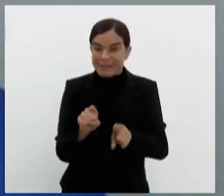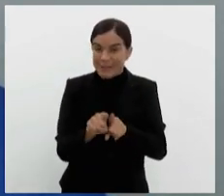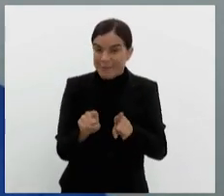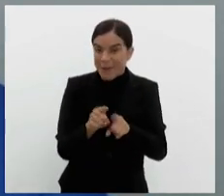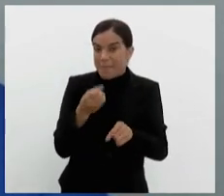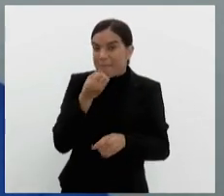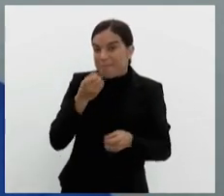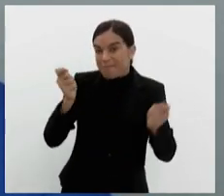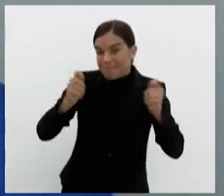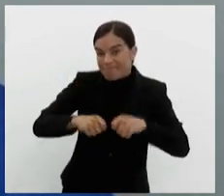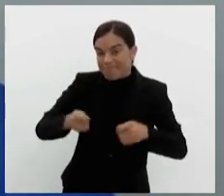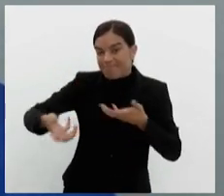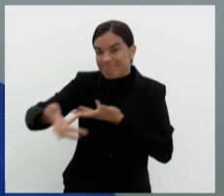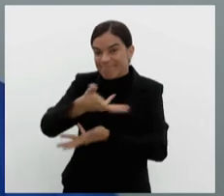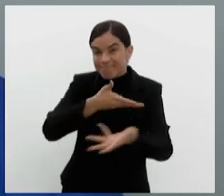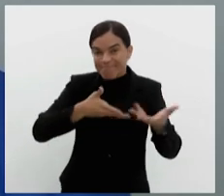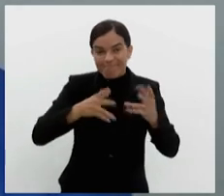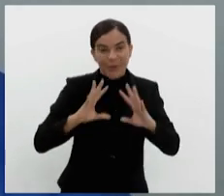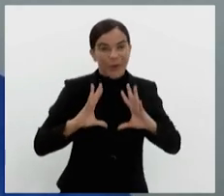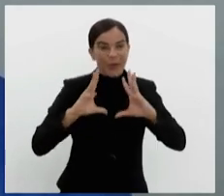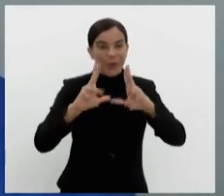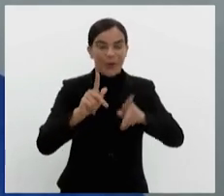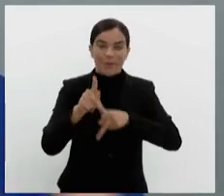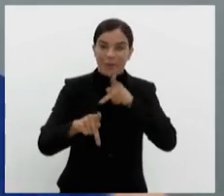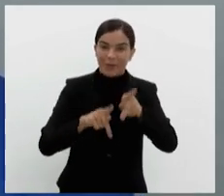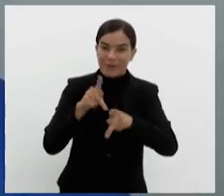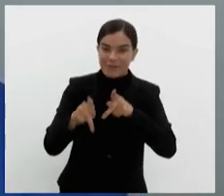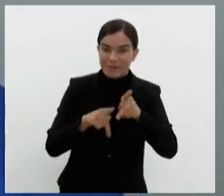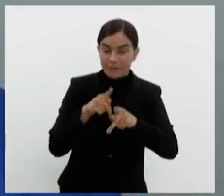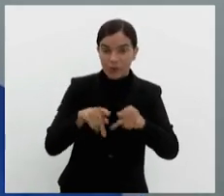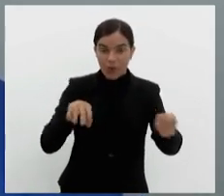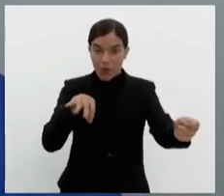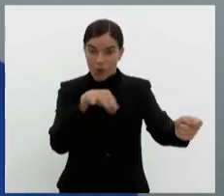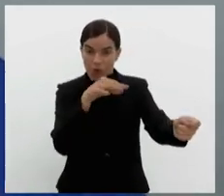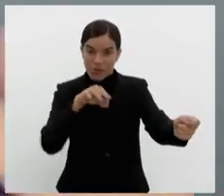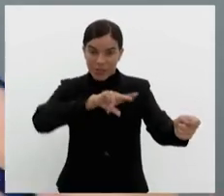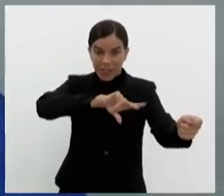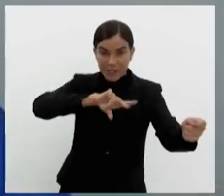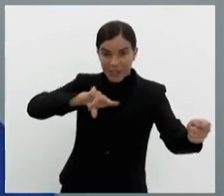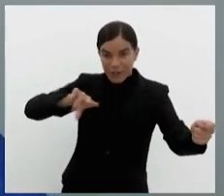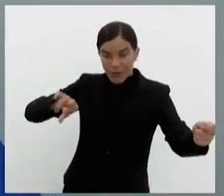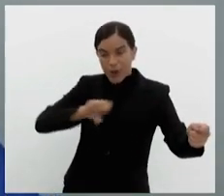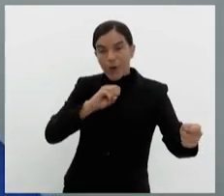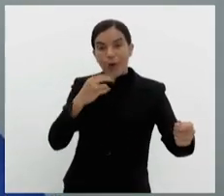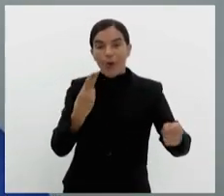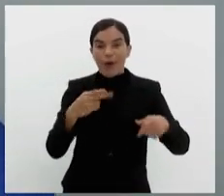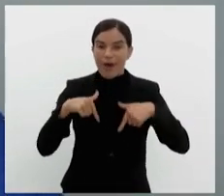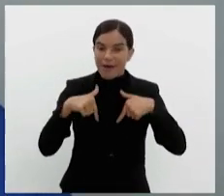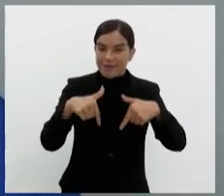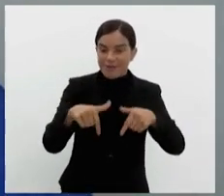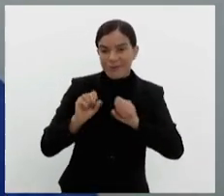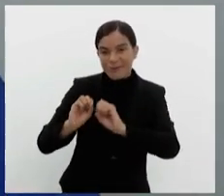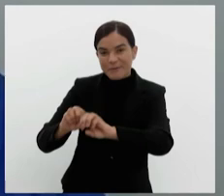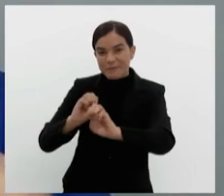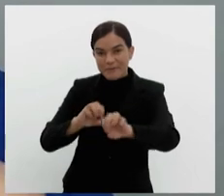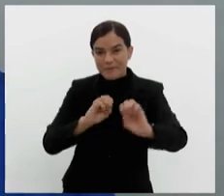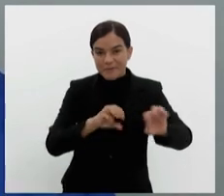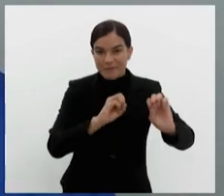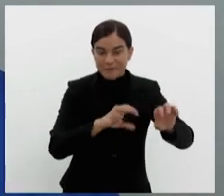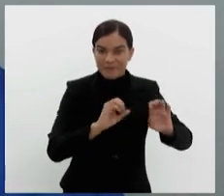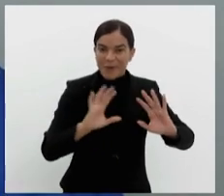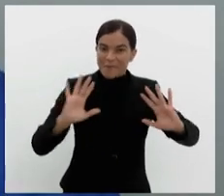compartilhar isso com o público, seja em concertos ou em ações educativas. Para